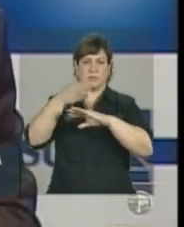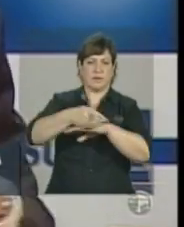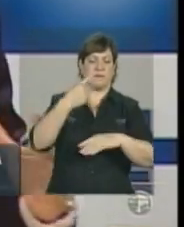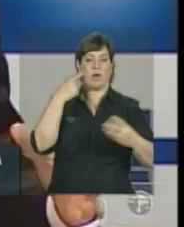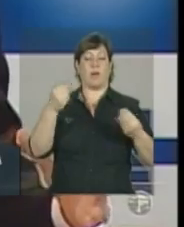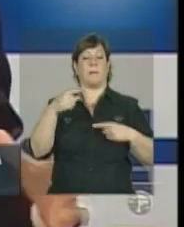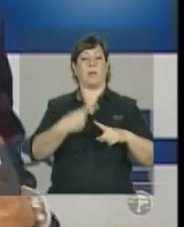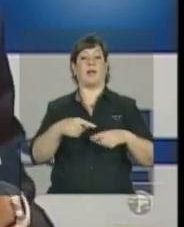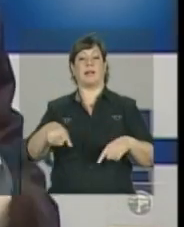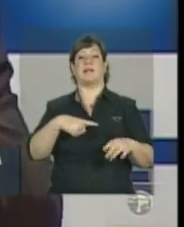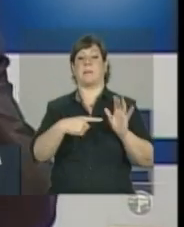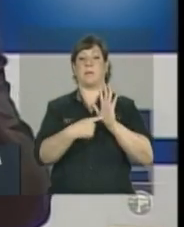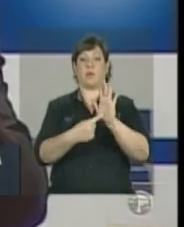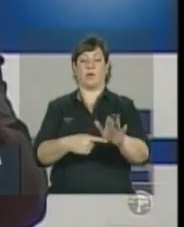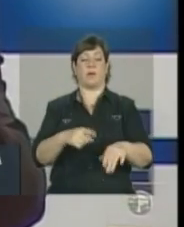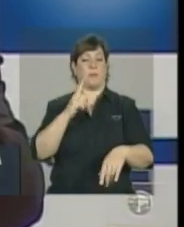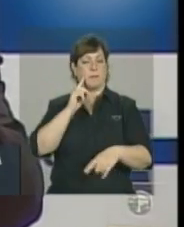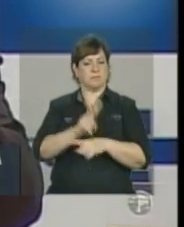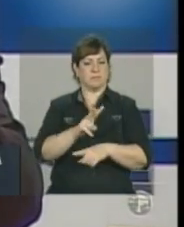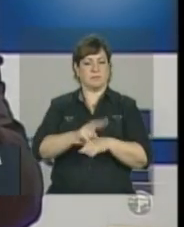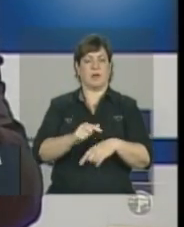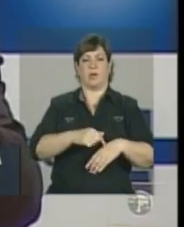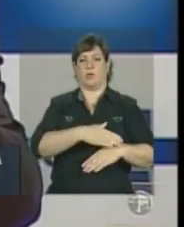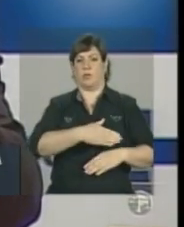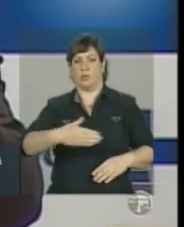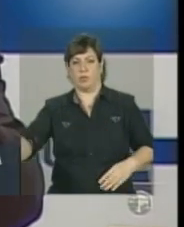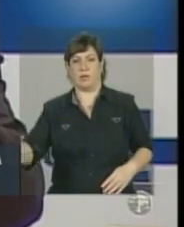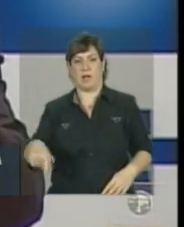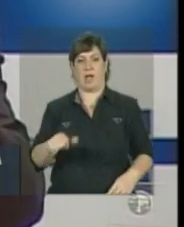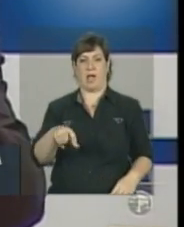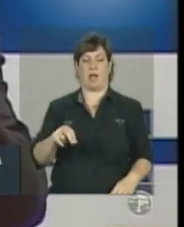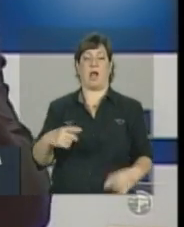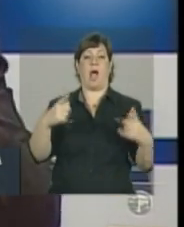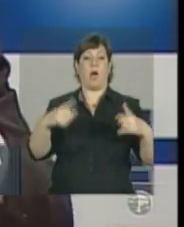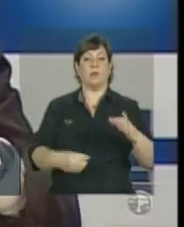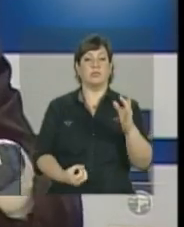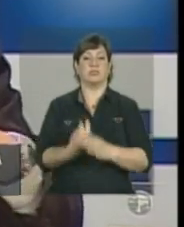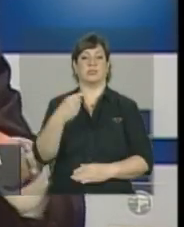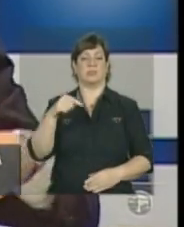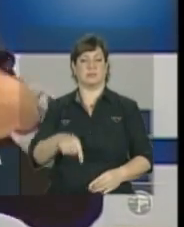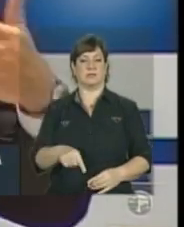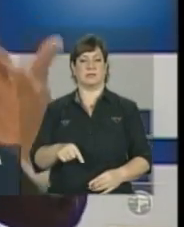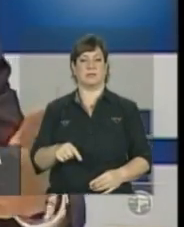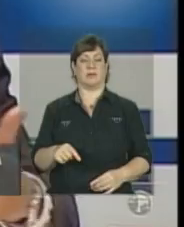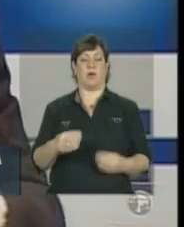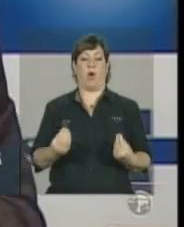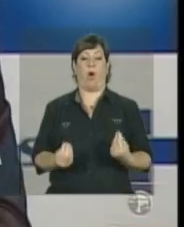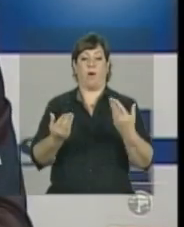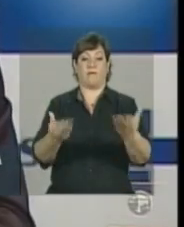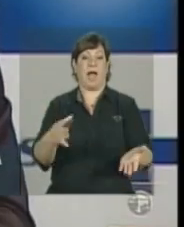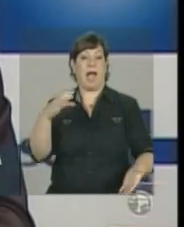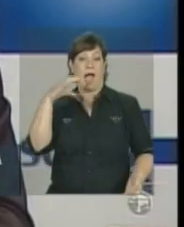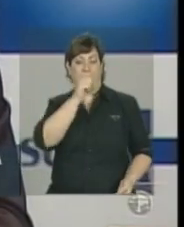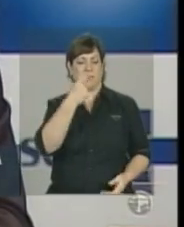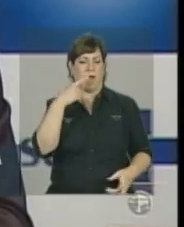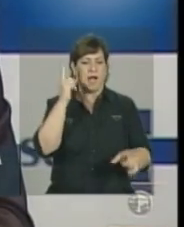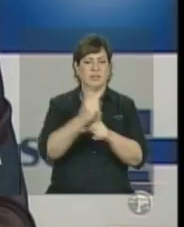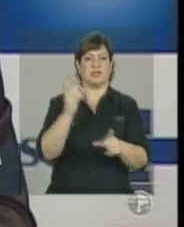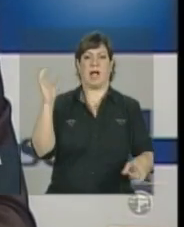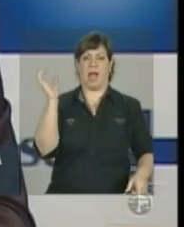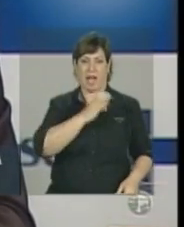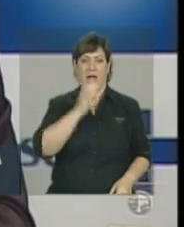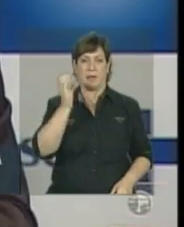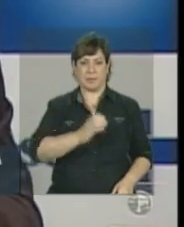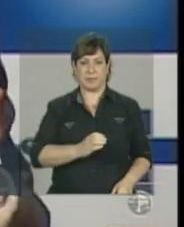mostrado, né, vamos acompanhar ao longo desse ano, onde foi implantado, não só que oferece rapidamente o diagnóstico,